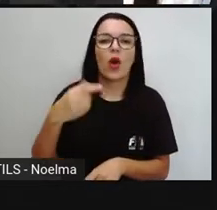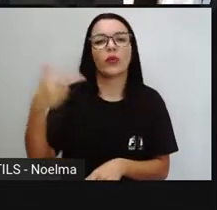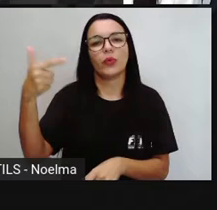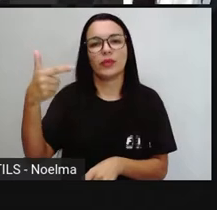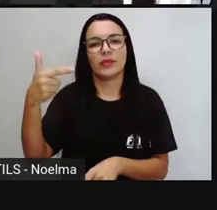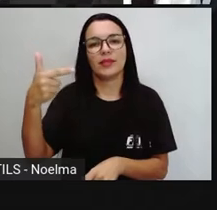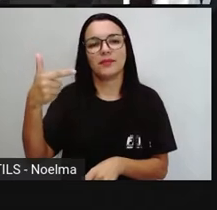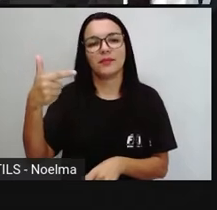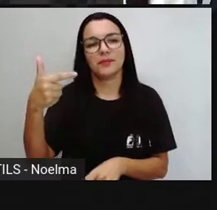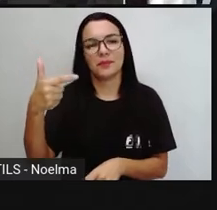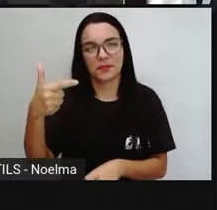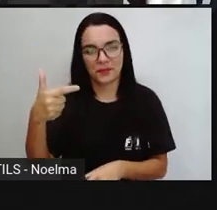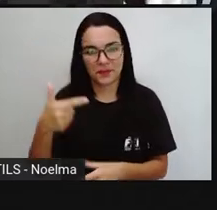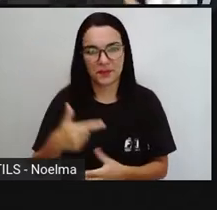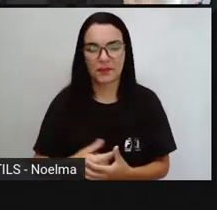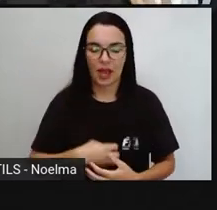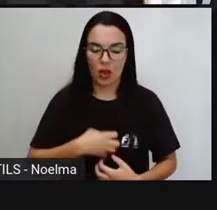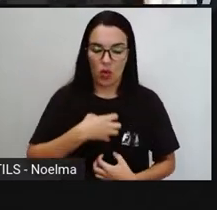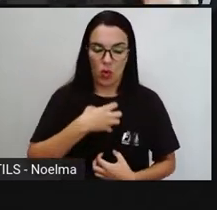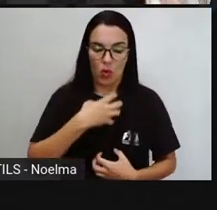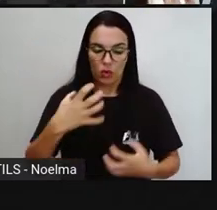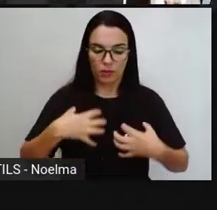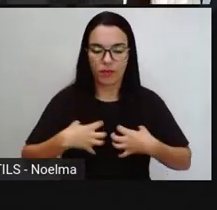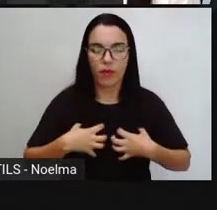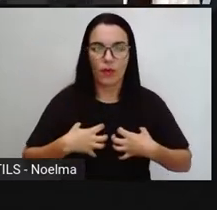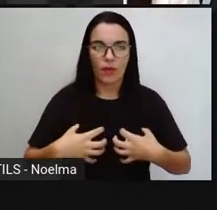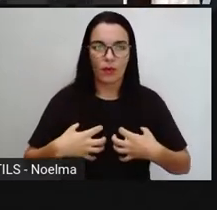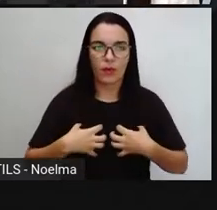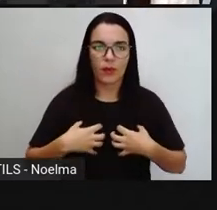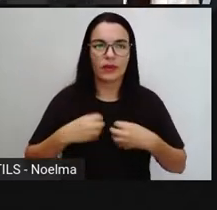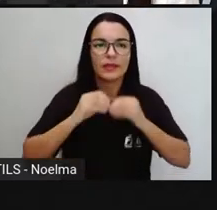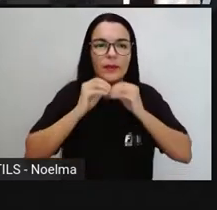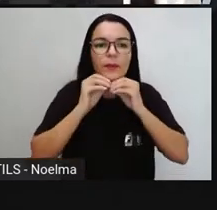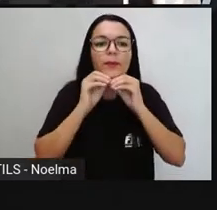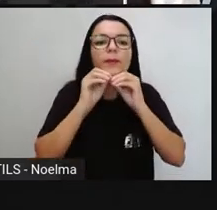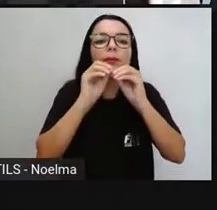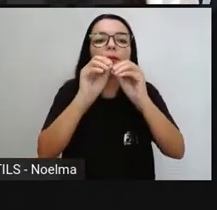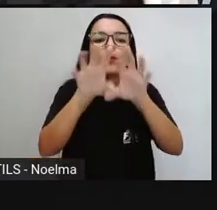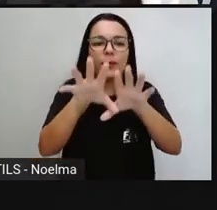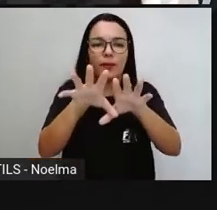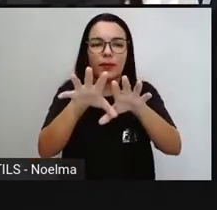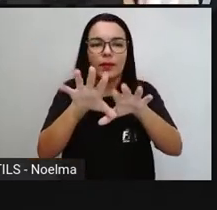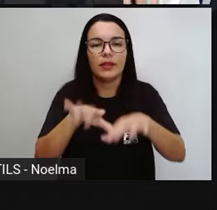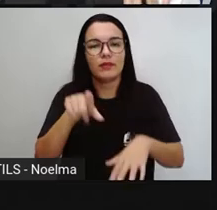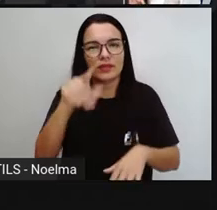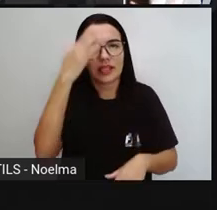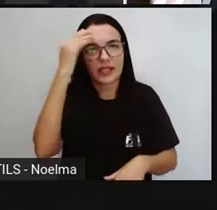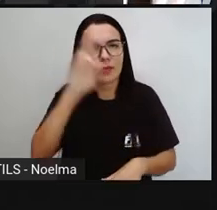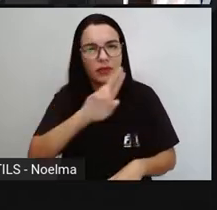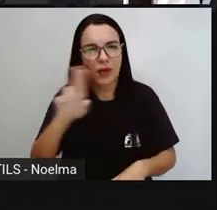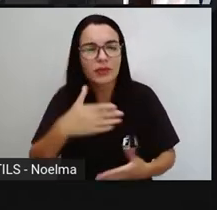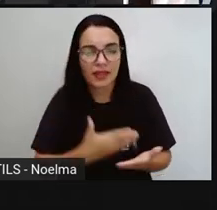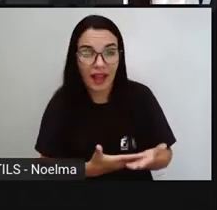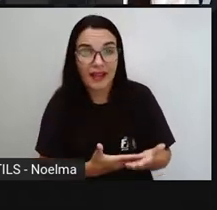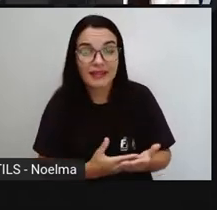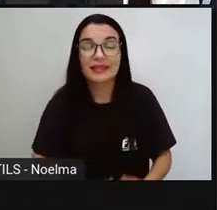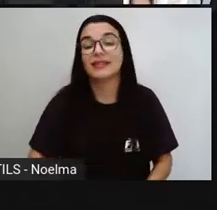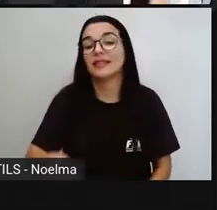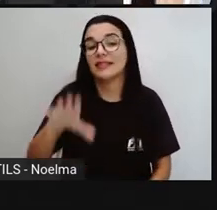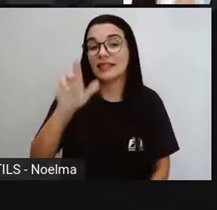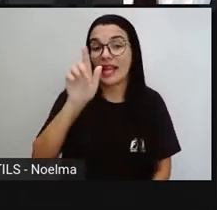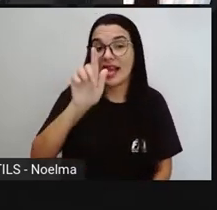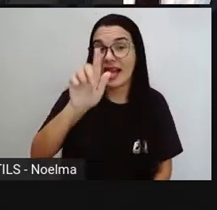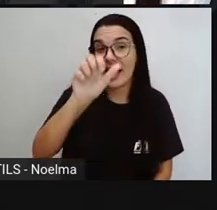no estado gasoso que sai de dentro do nosso corpo. E aí você sabe como é o nome desse gás, desse